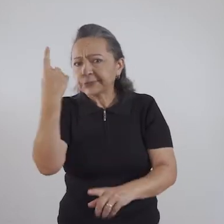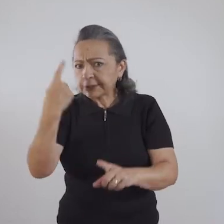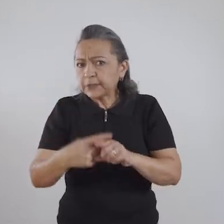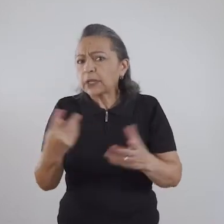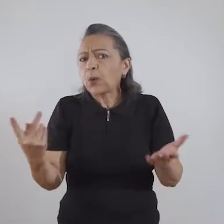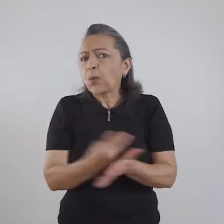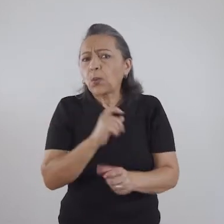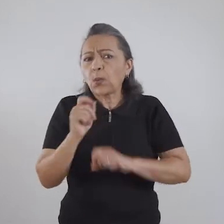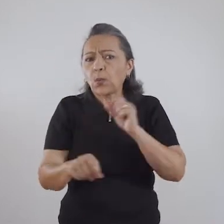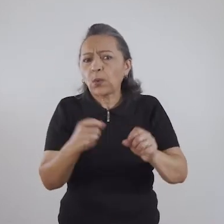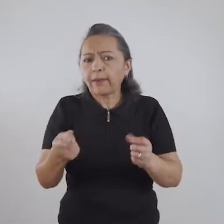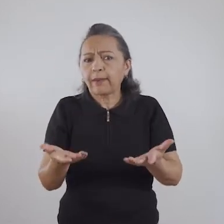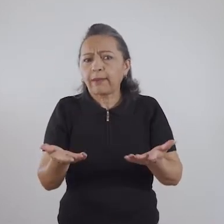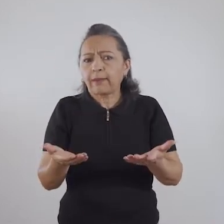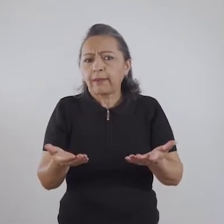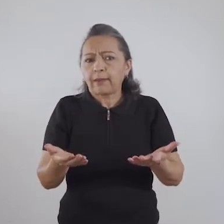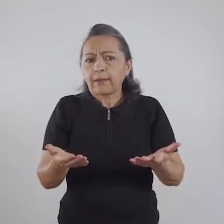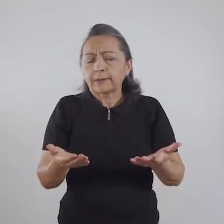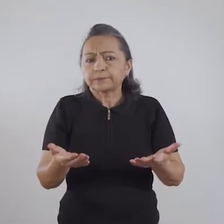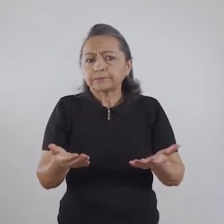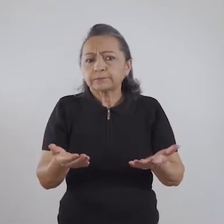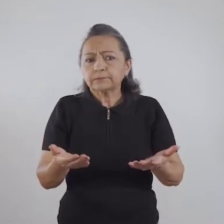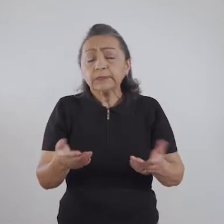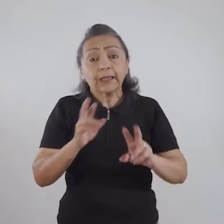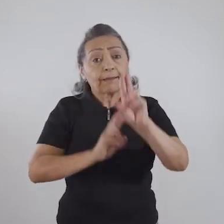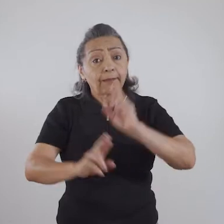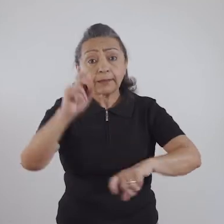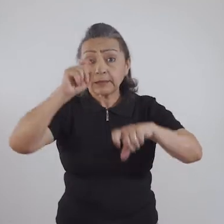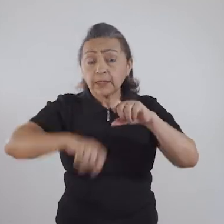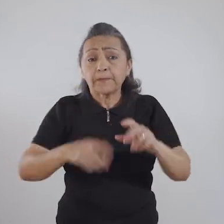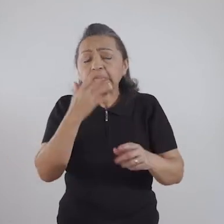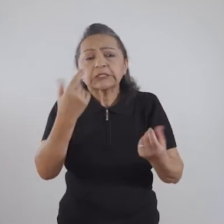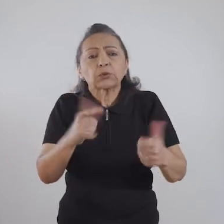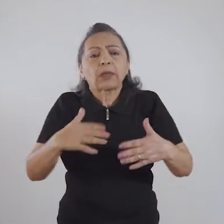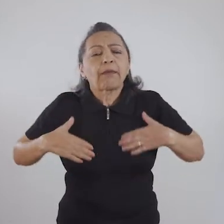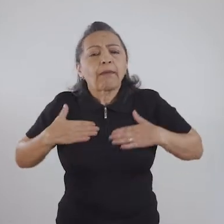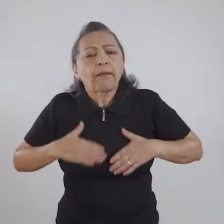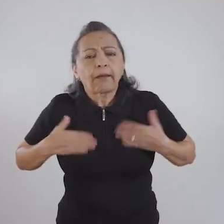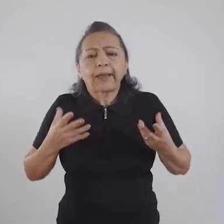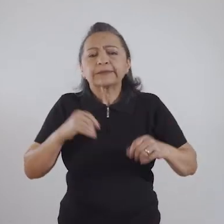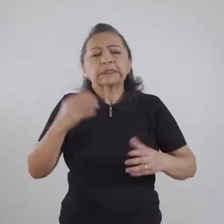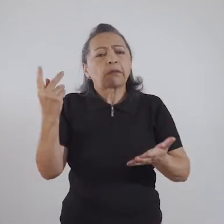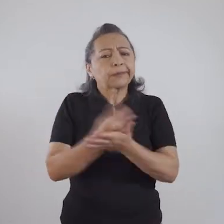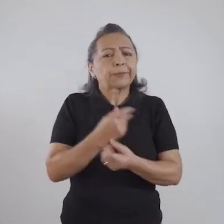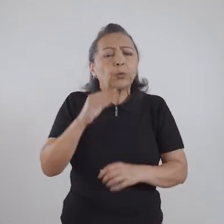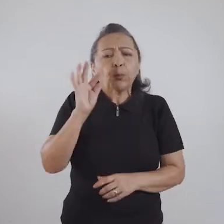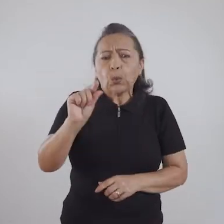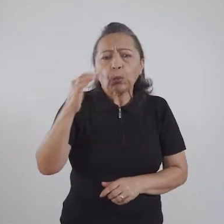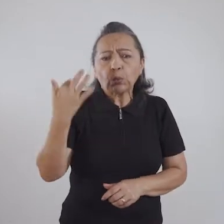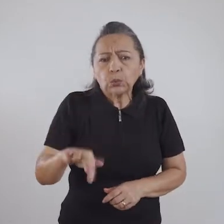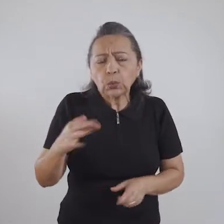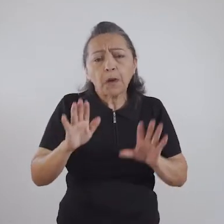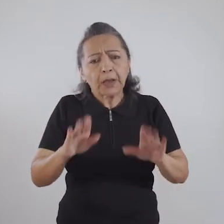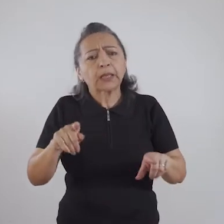muitas vezes, leva a que a relação sexual não seja tão prazerosa. Muitas vezes pode causar